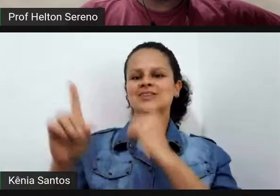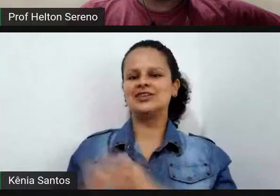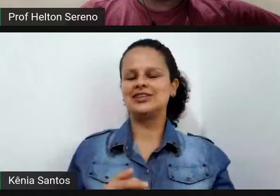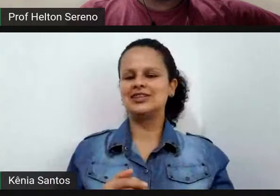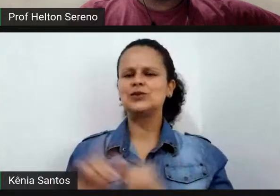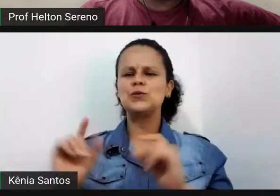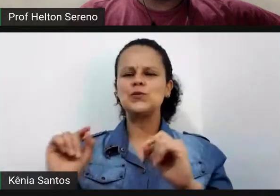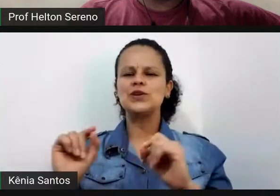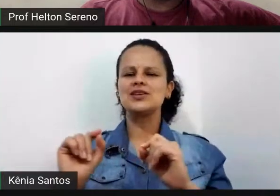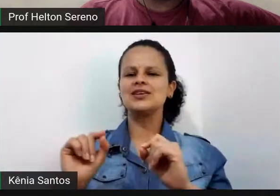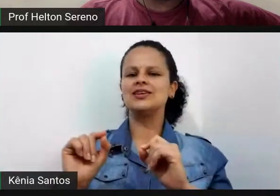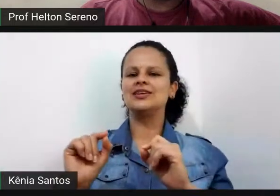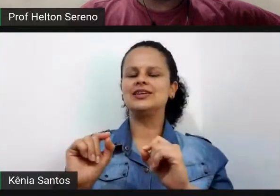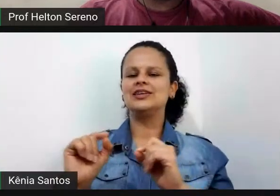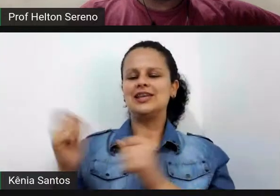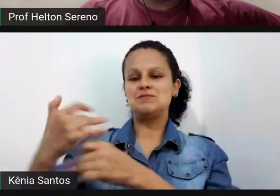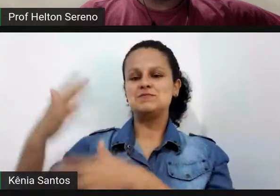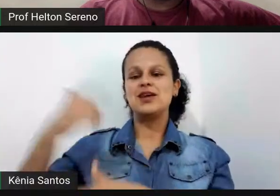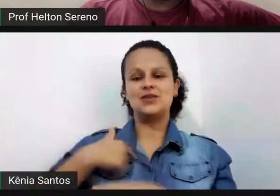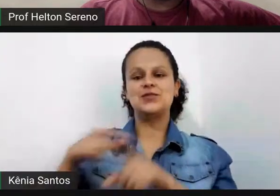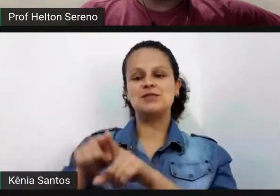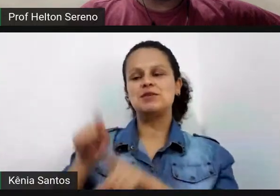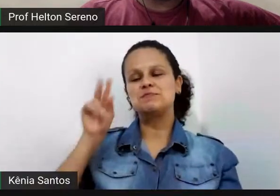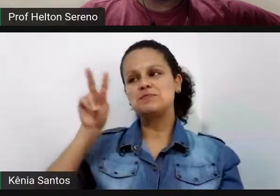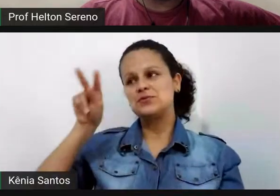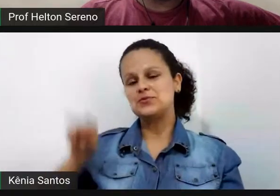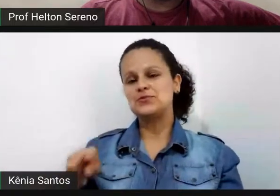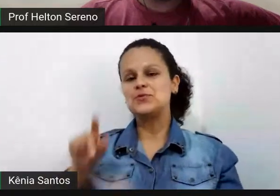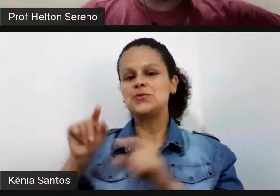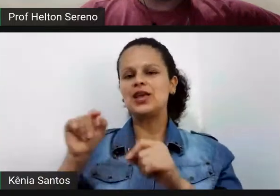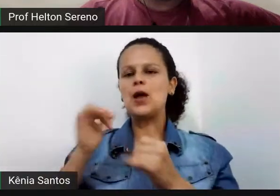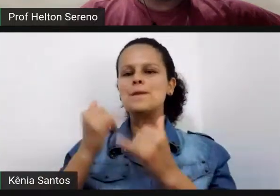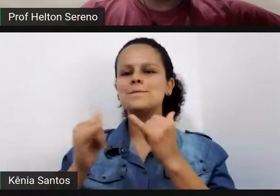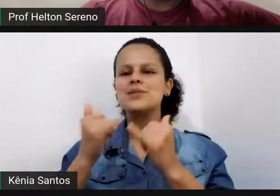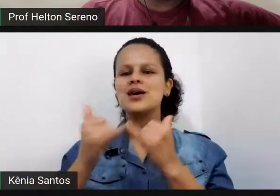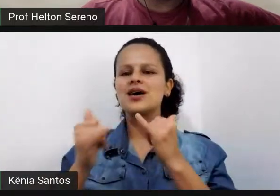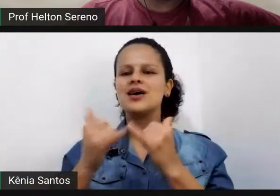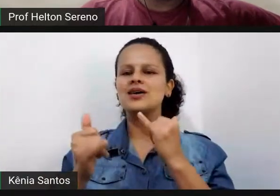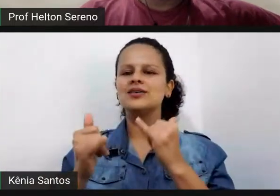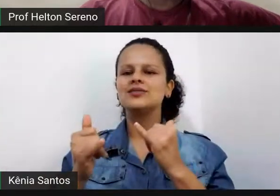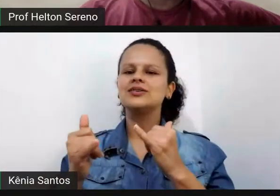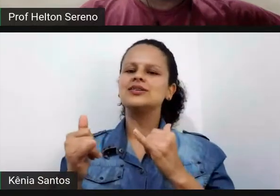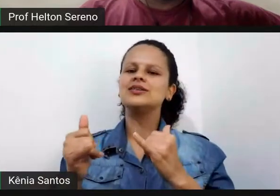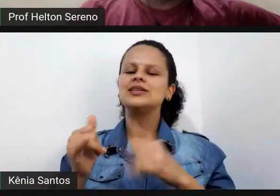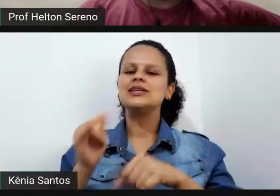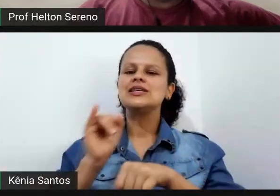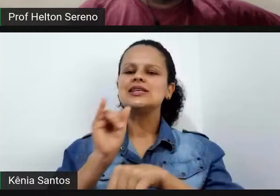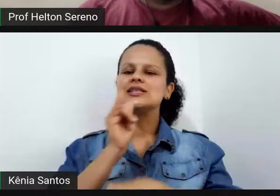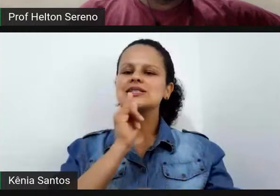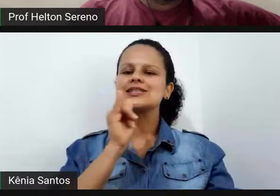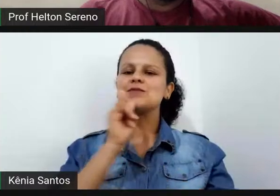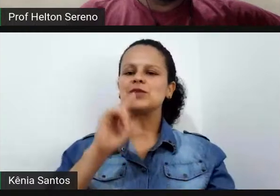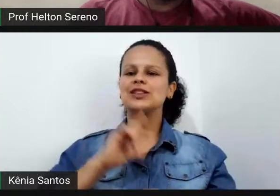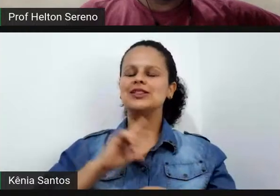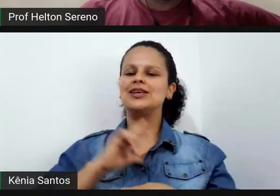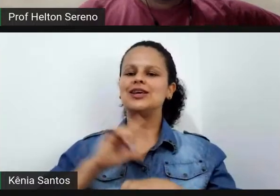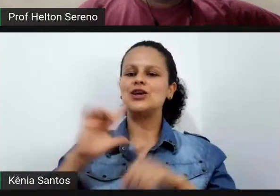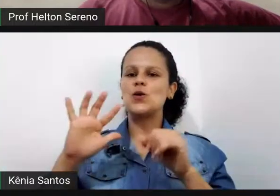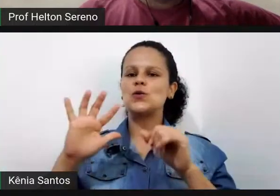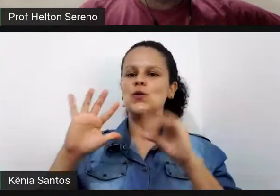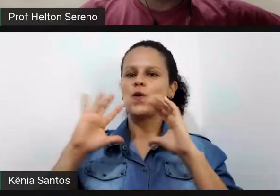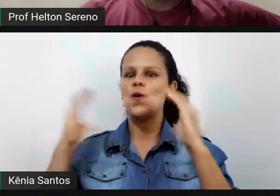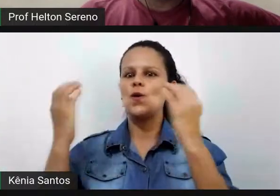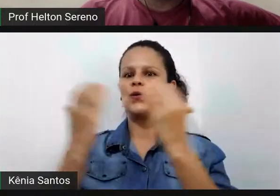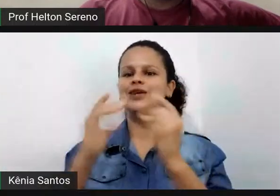eu estou olhando no chat aqui também aquele coffee break sabe quando a gente vai em congresso o chat está sendo um grande coffee